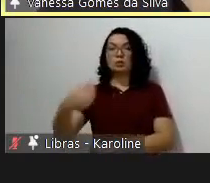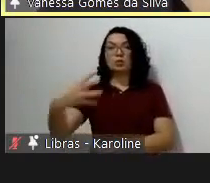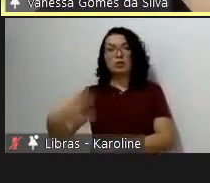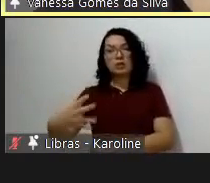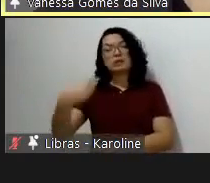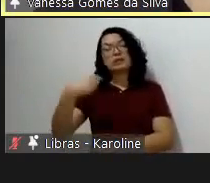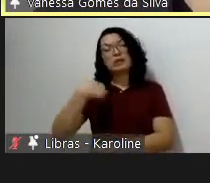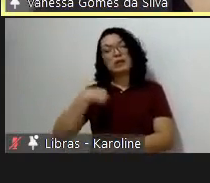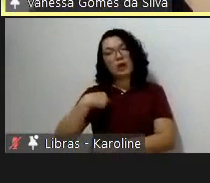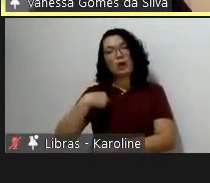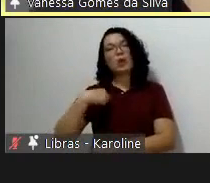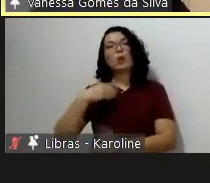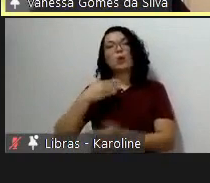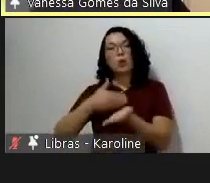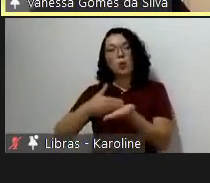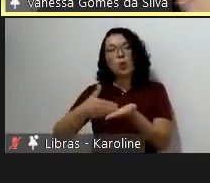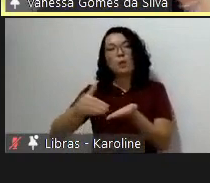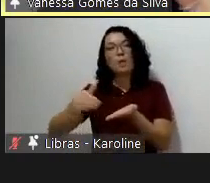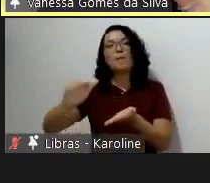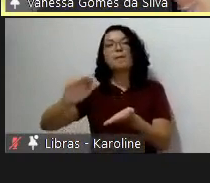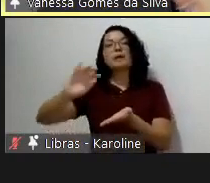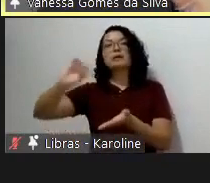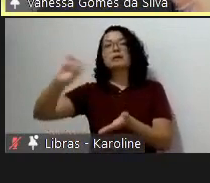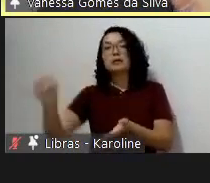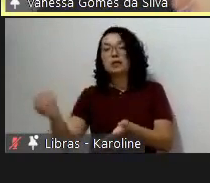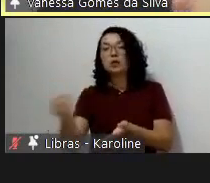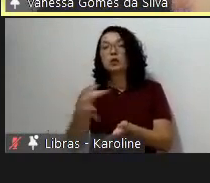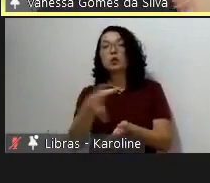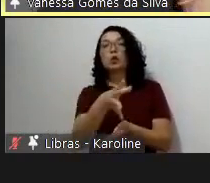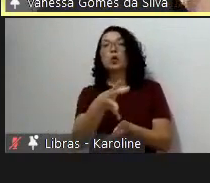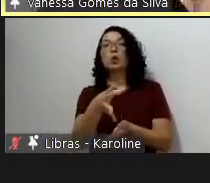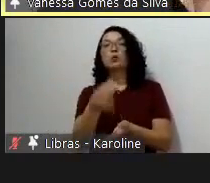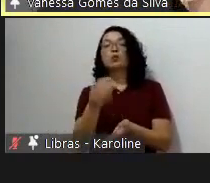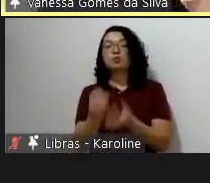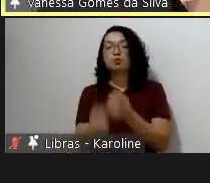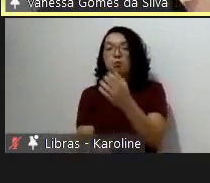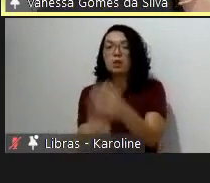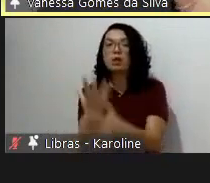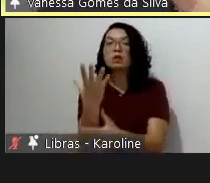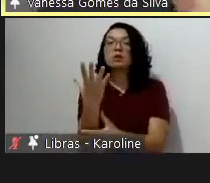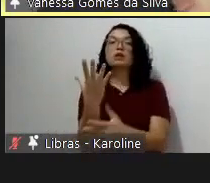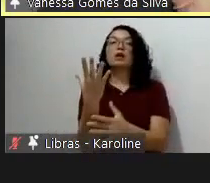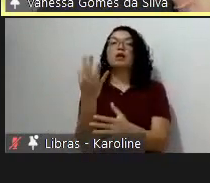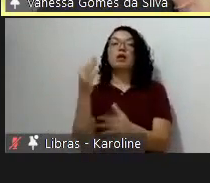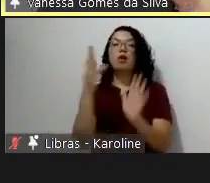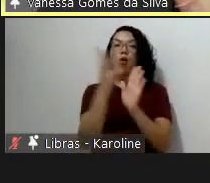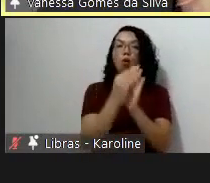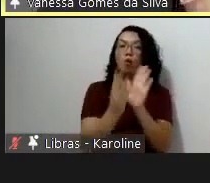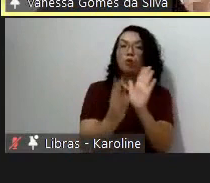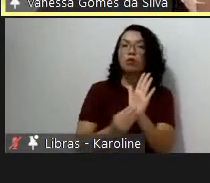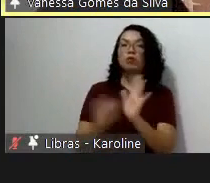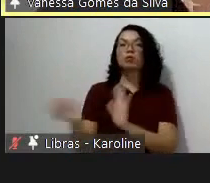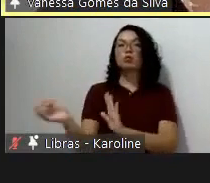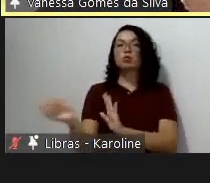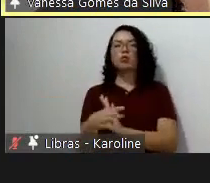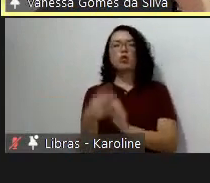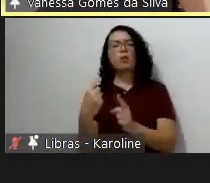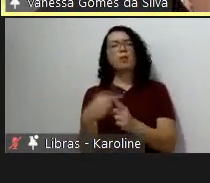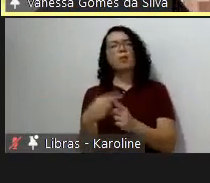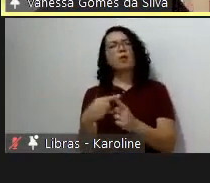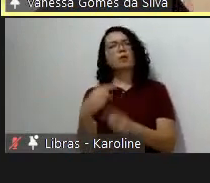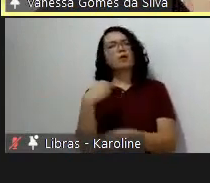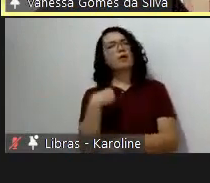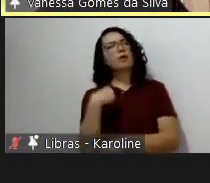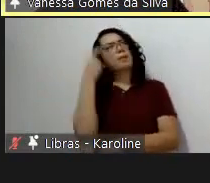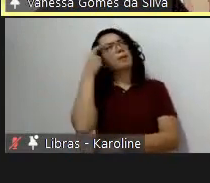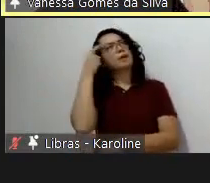assuntos novos, avaliação de ciclo de vida. Isso aconteceu quando eu olhei para trás e vi que o tema que eu ia fazer doutorado e